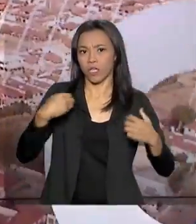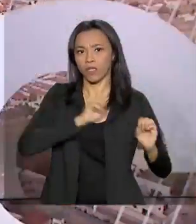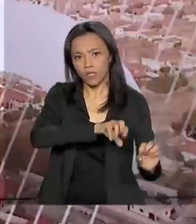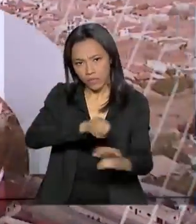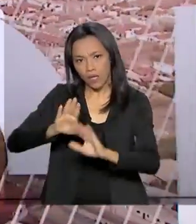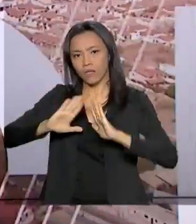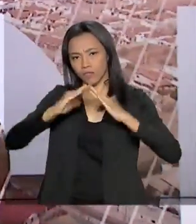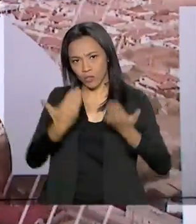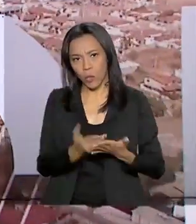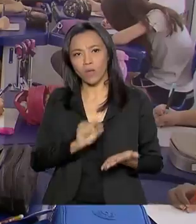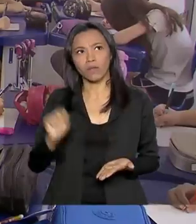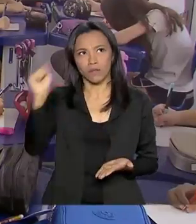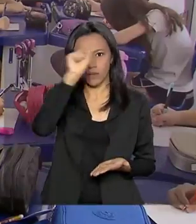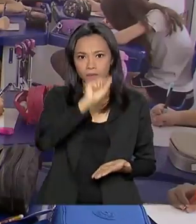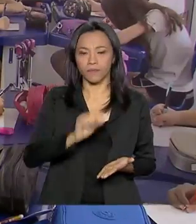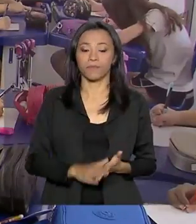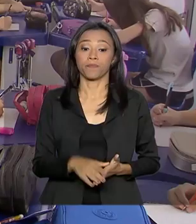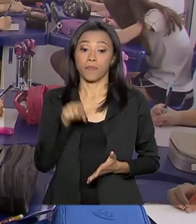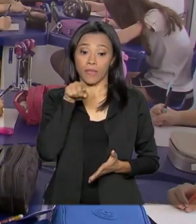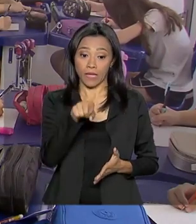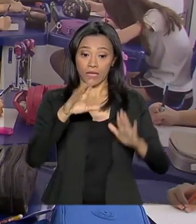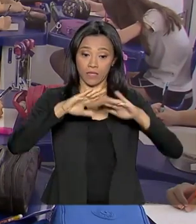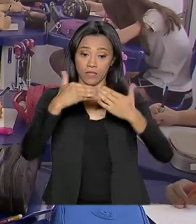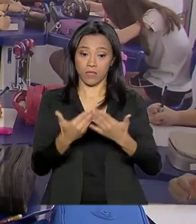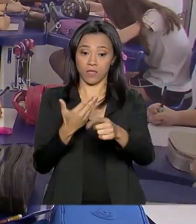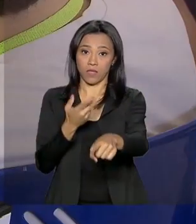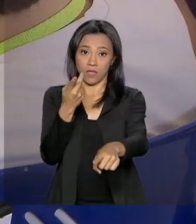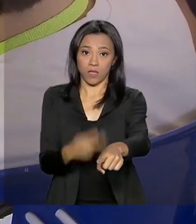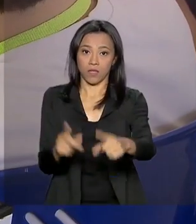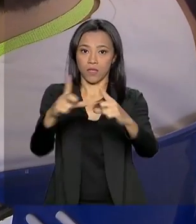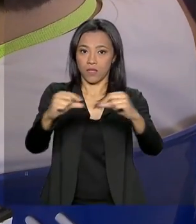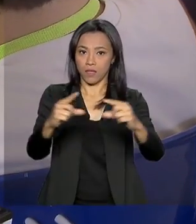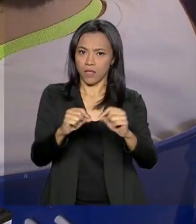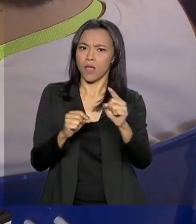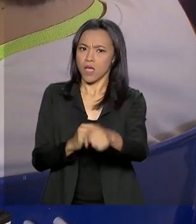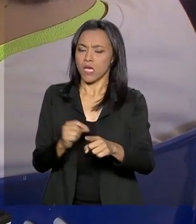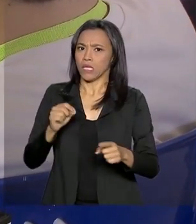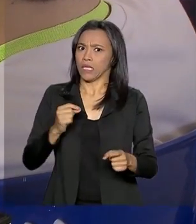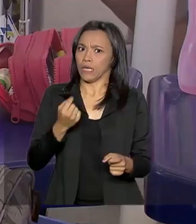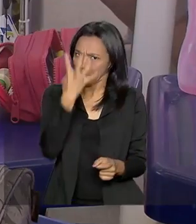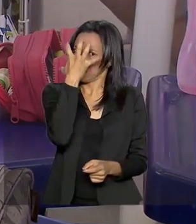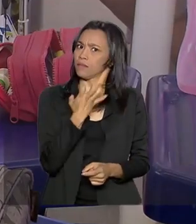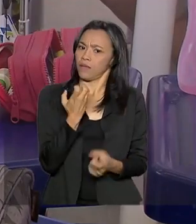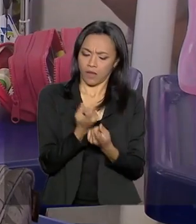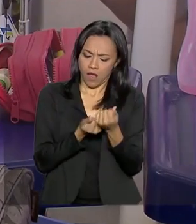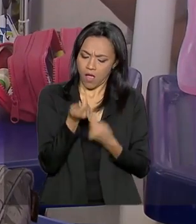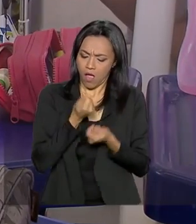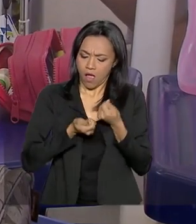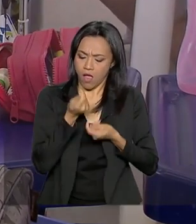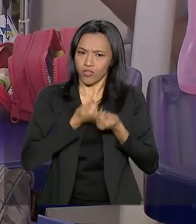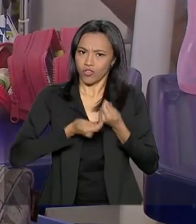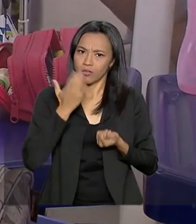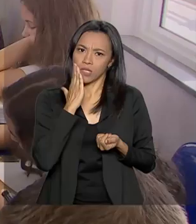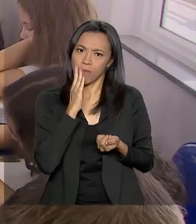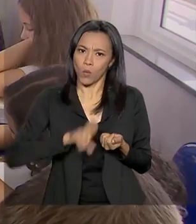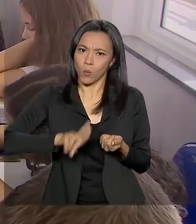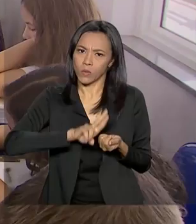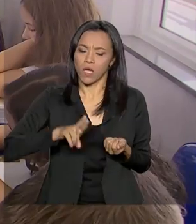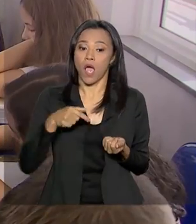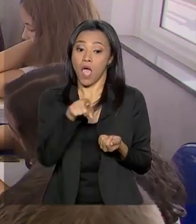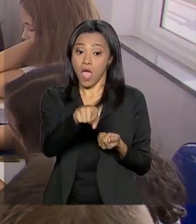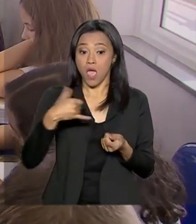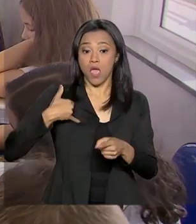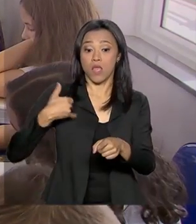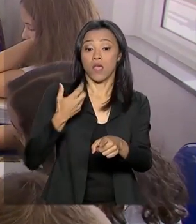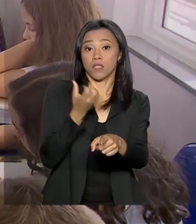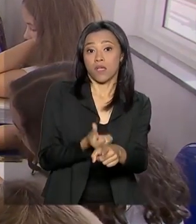escolas. Nesta escola em Brasília, a educação financeira é levada a sério. Crianças de 6 a 10 anos aprendem a